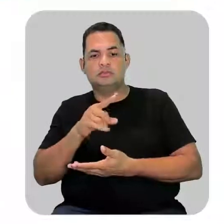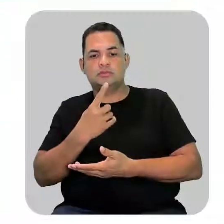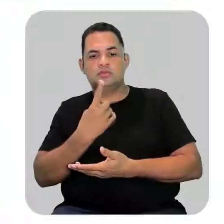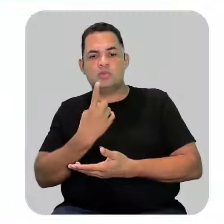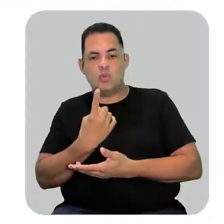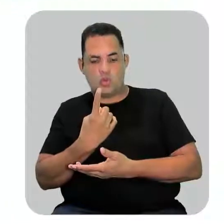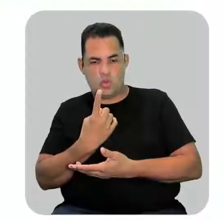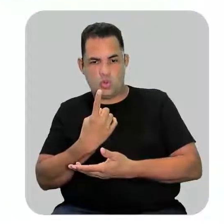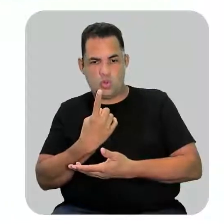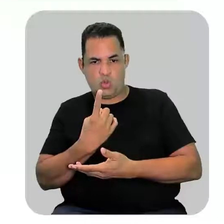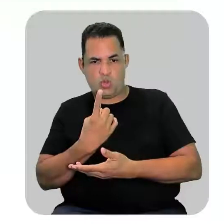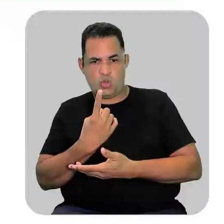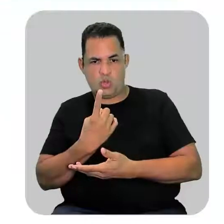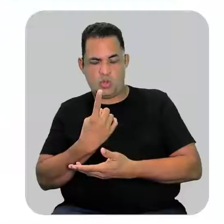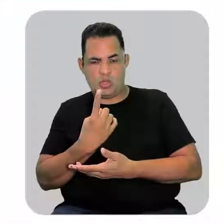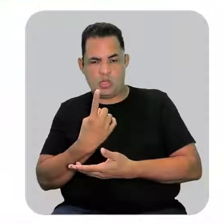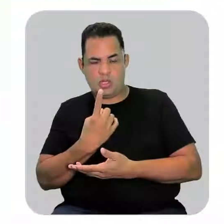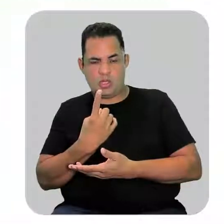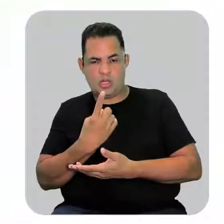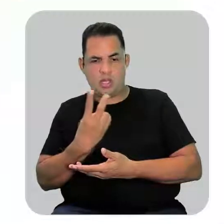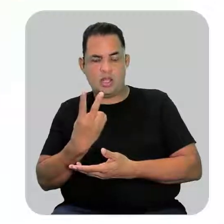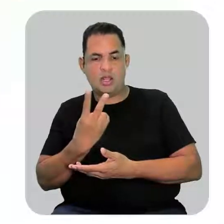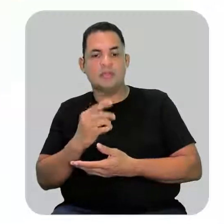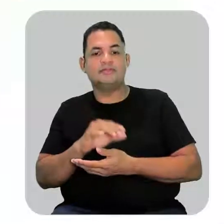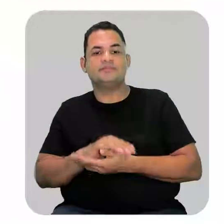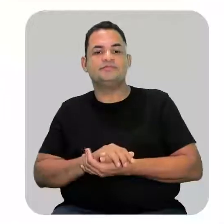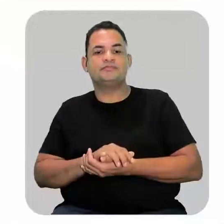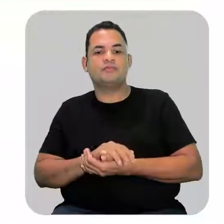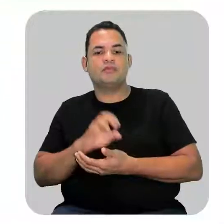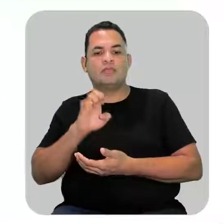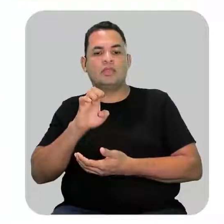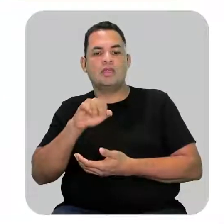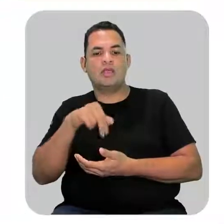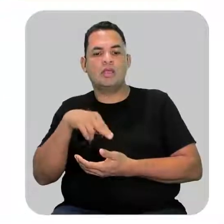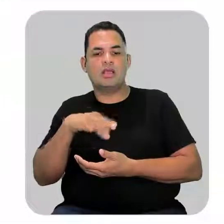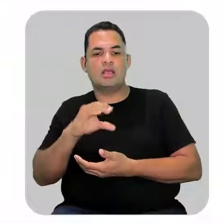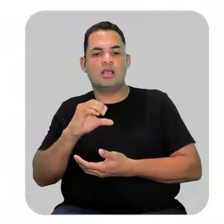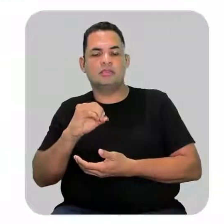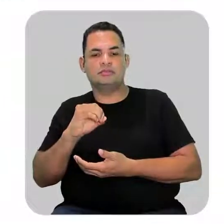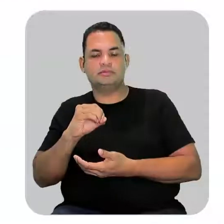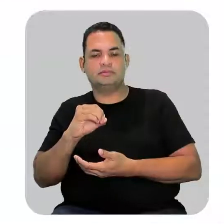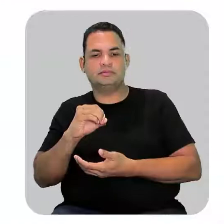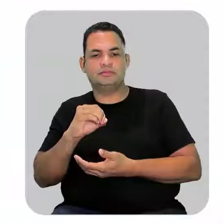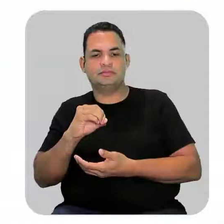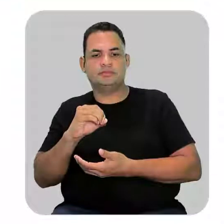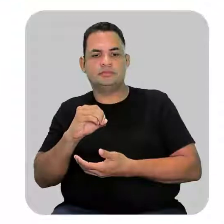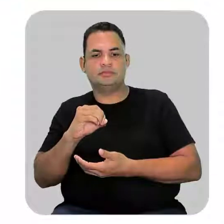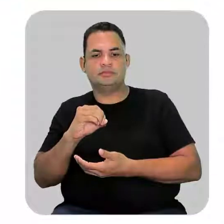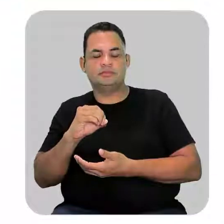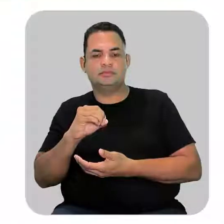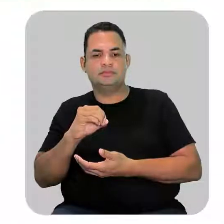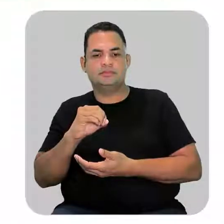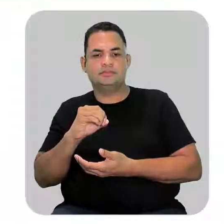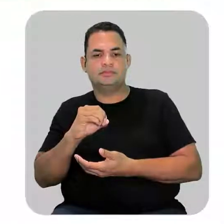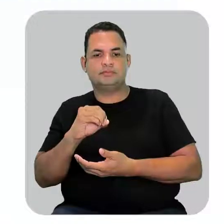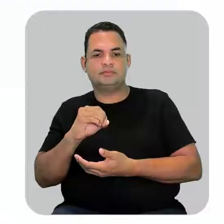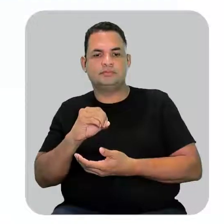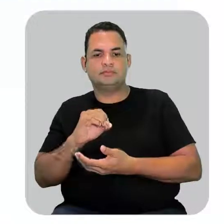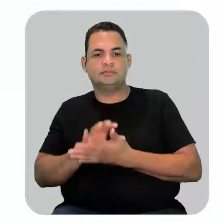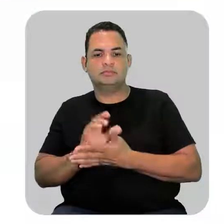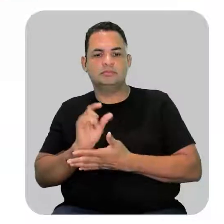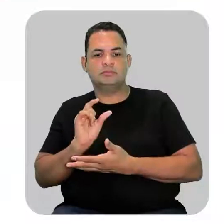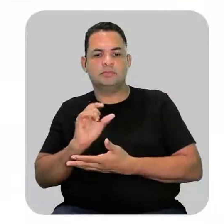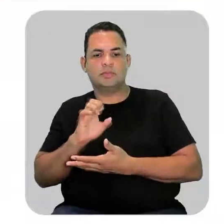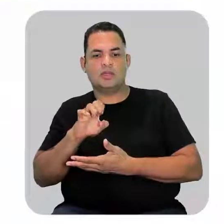a minha ligação dupla está aqui no carbono 1 e o infixo dos alcenos que é em com a